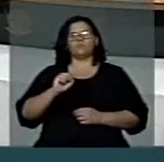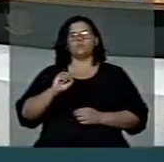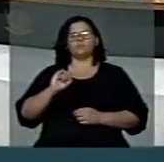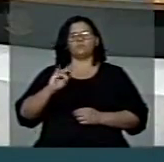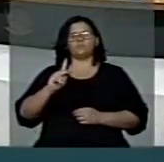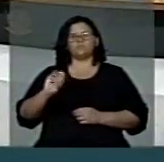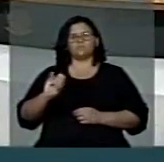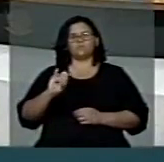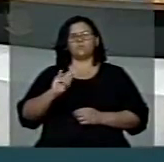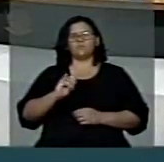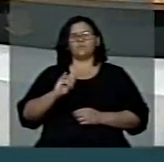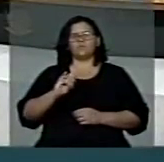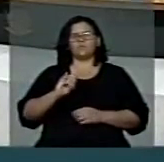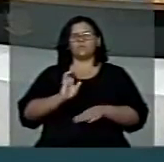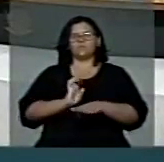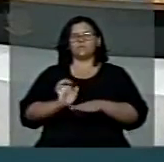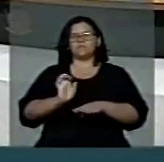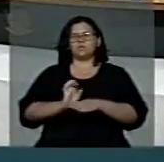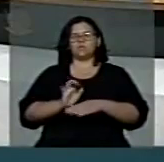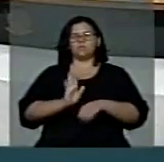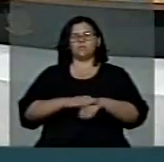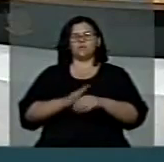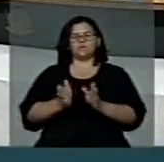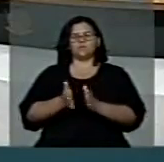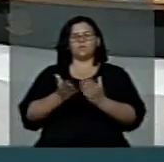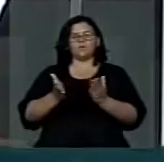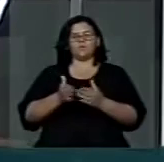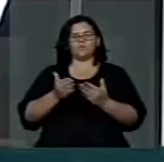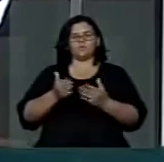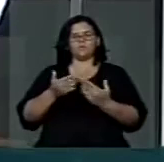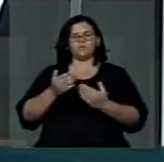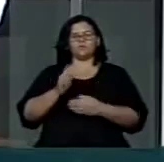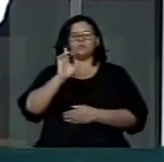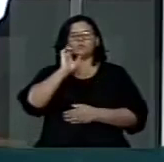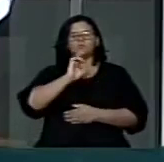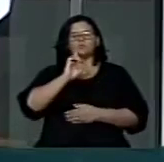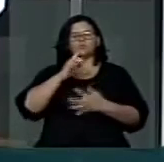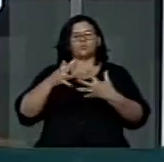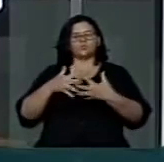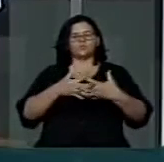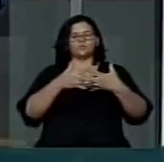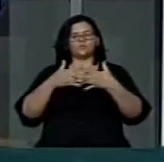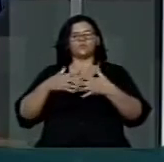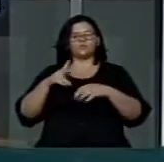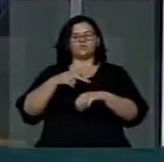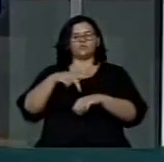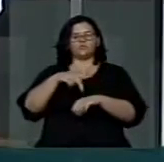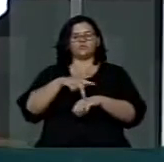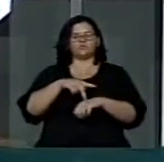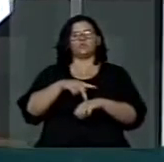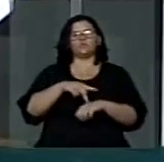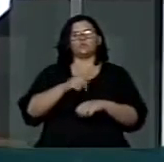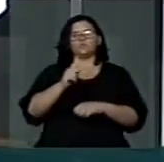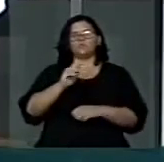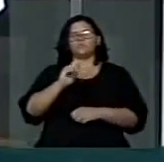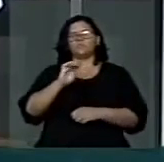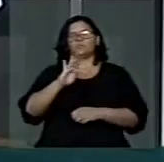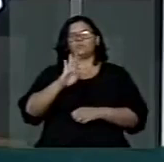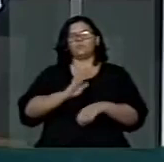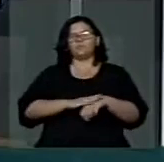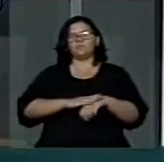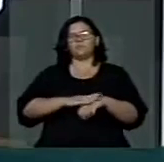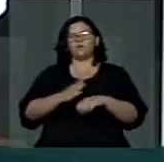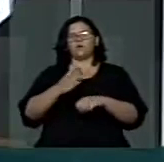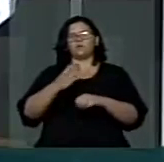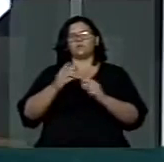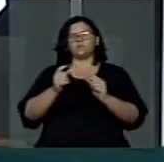dos estados mais pobres dos Estados Unidos, é o PIB mais baixo daquele país. É emblemático na perspectiva da